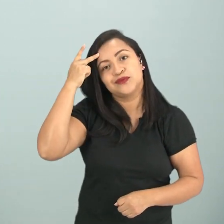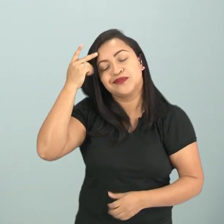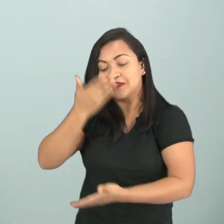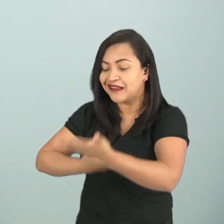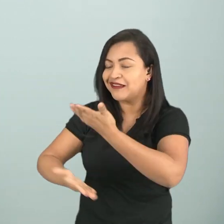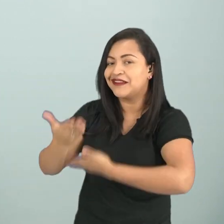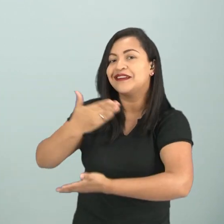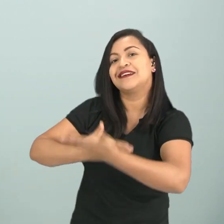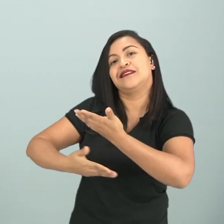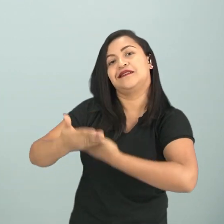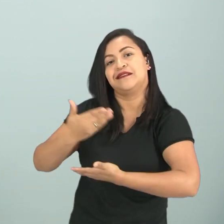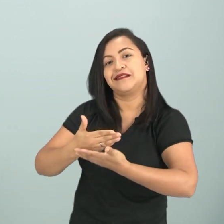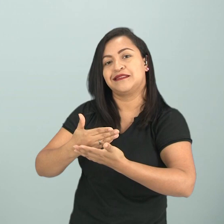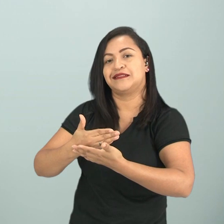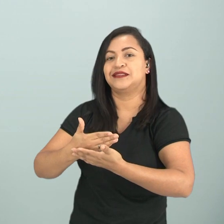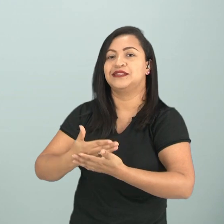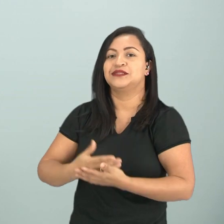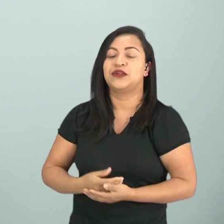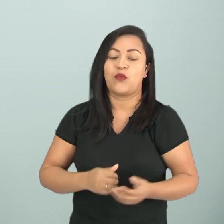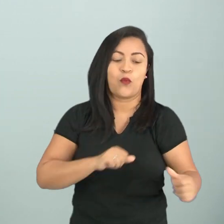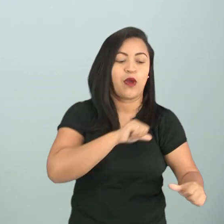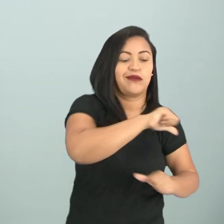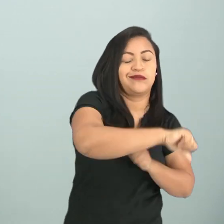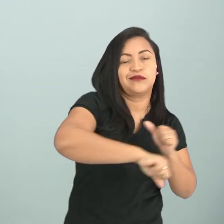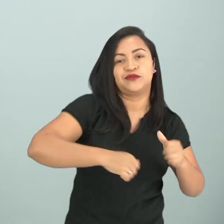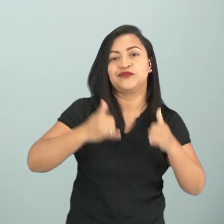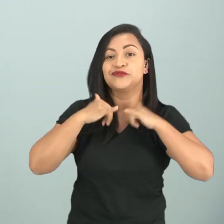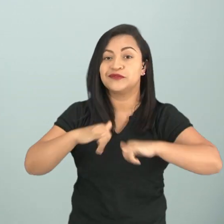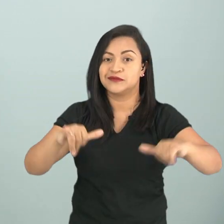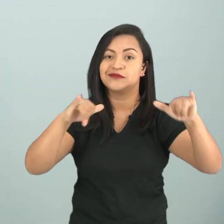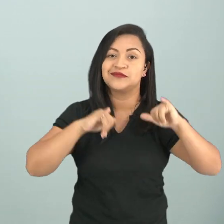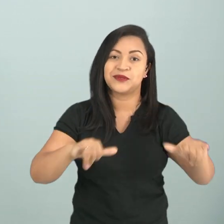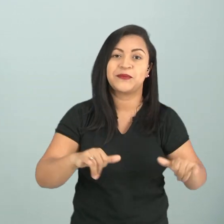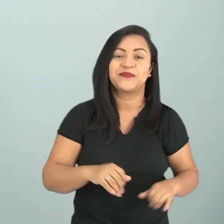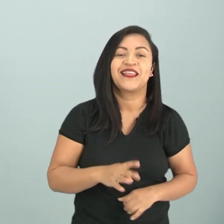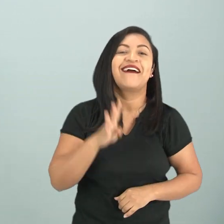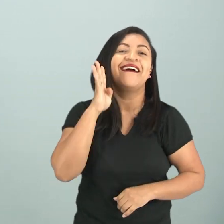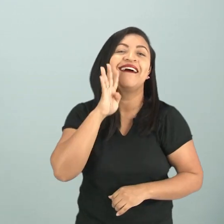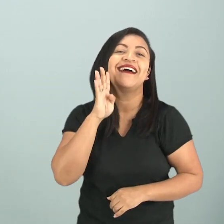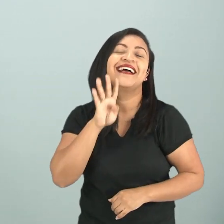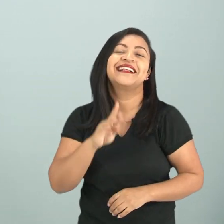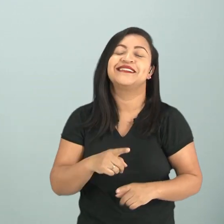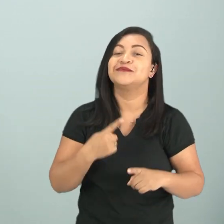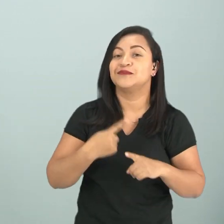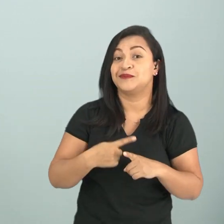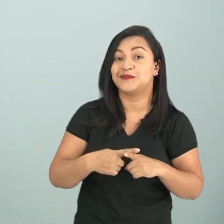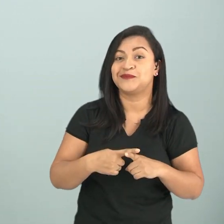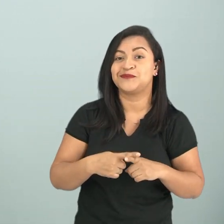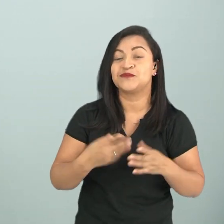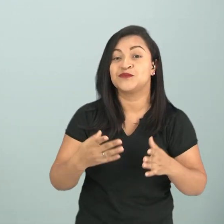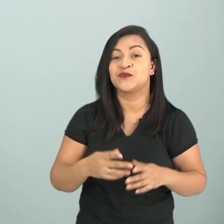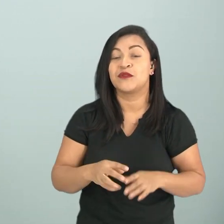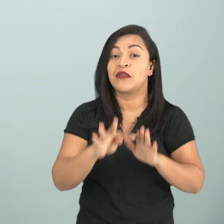entre as pessoas, a troca de informações. E o mais legal, gente, da Wiki, é porque se trata de um texto que